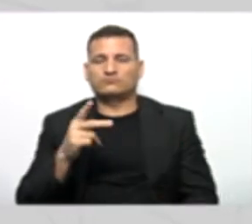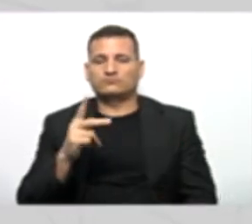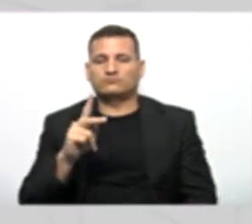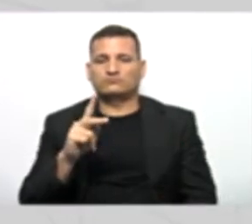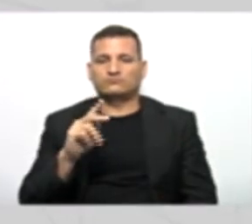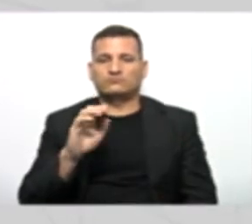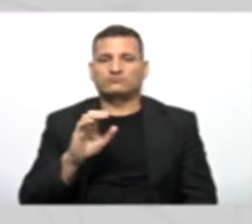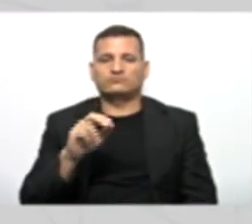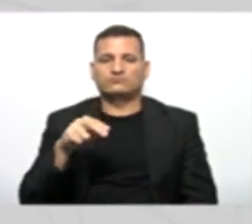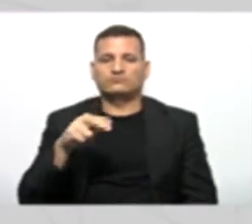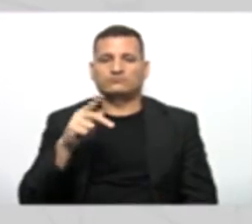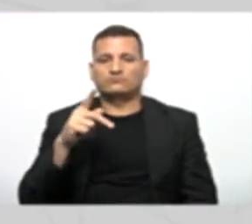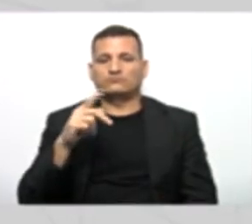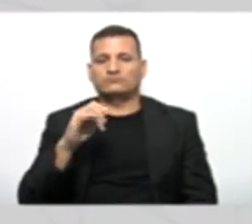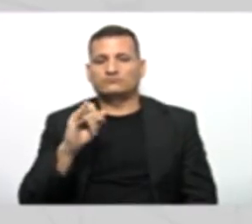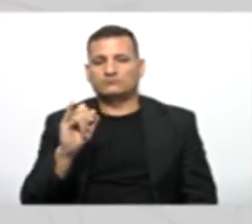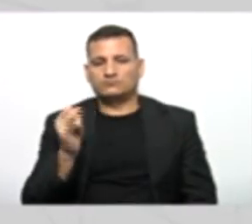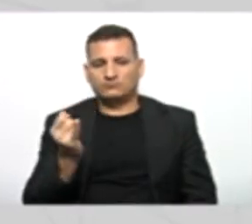Seu CNPJ